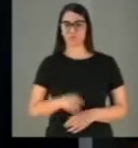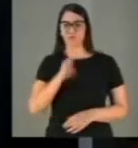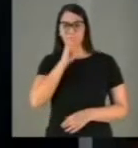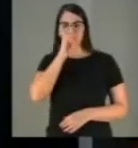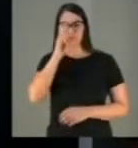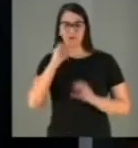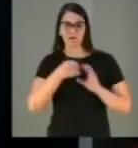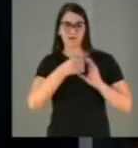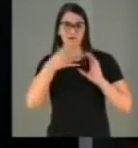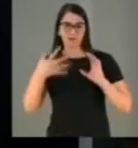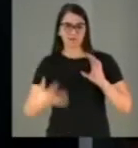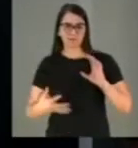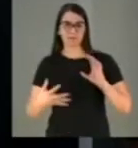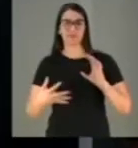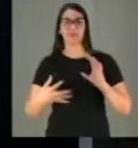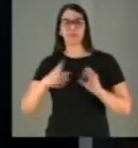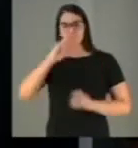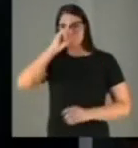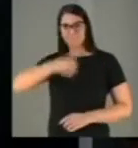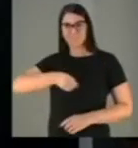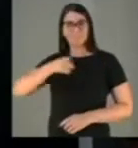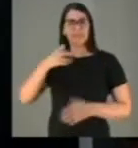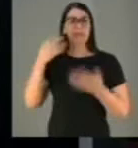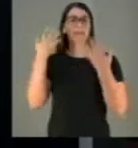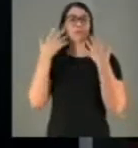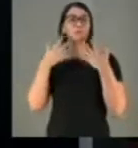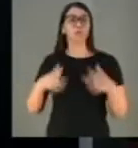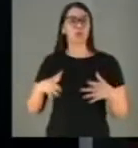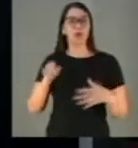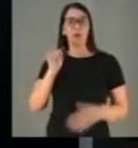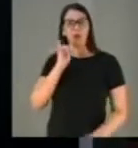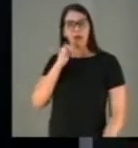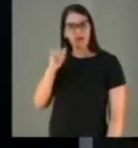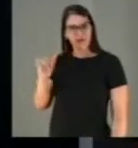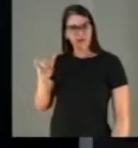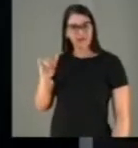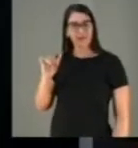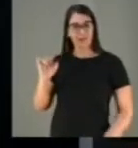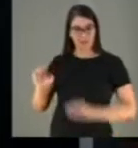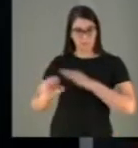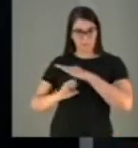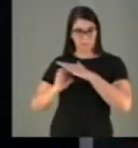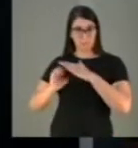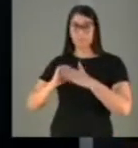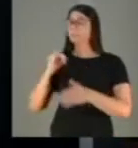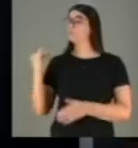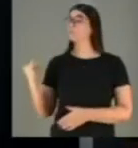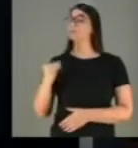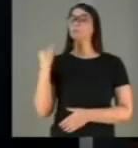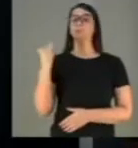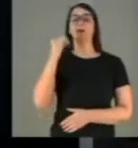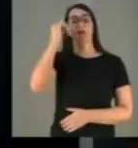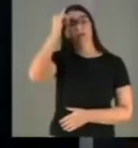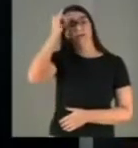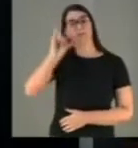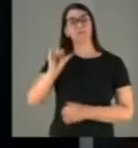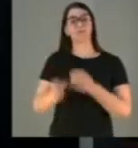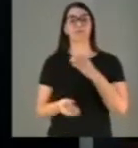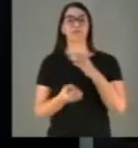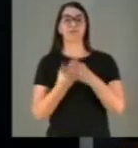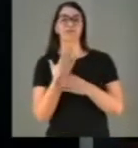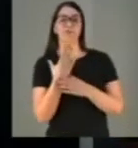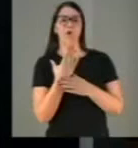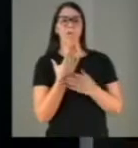características de monopólio natural, a Eletrobras como empresa estatal é fundamental para evitar a formação de